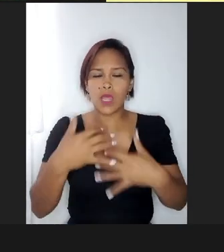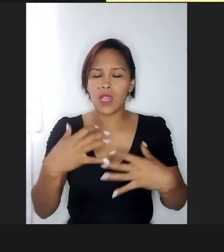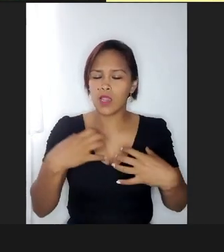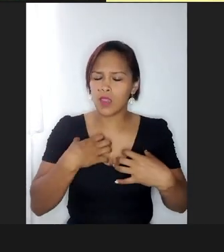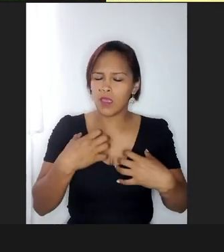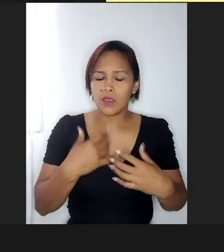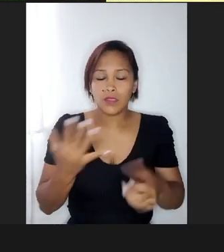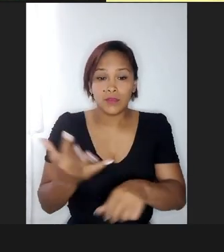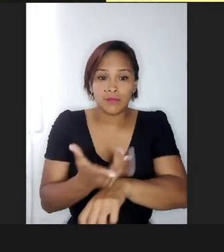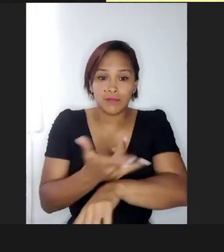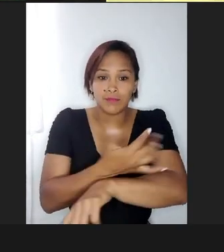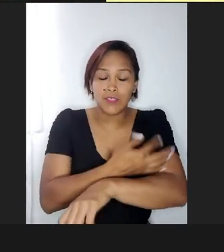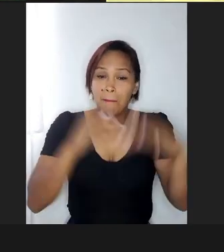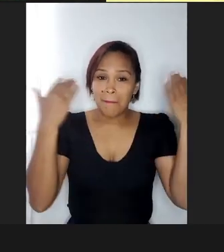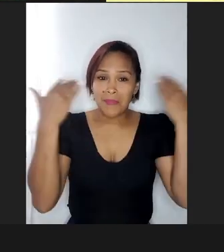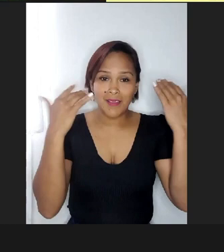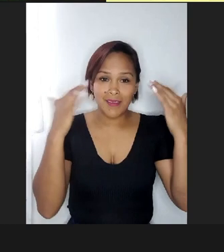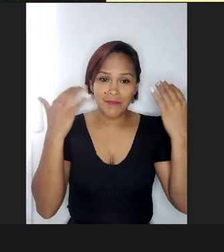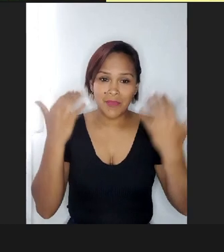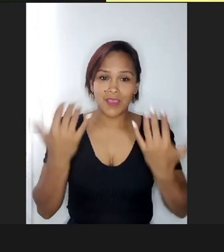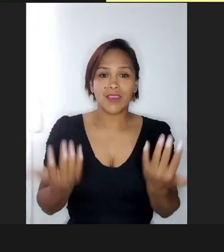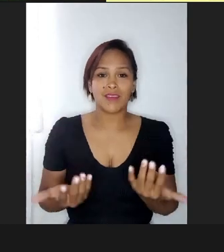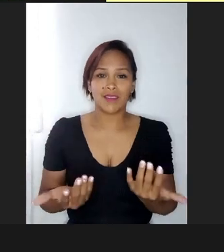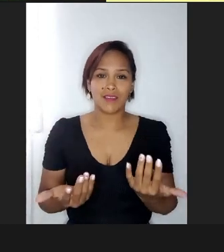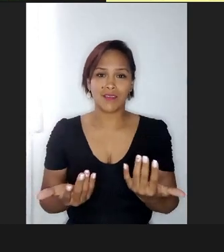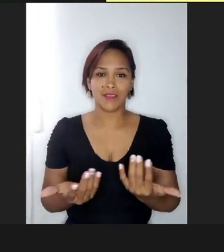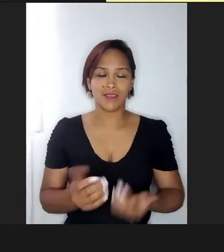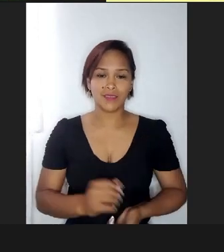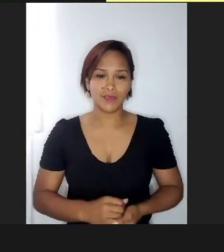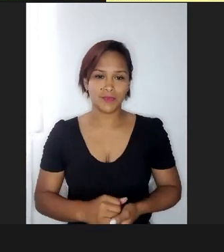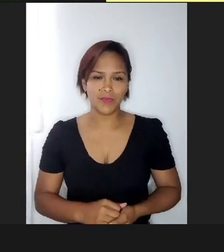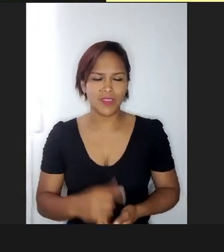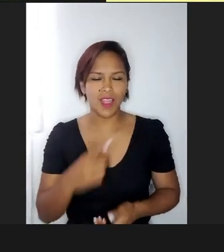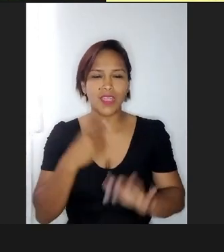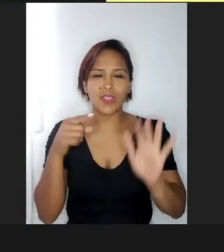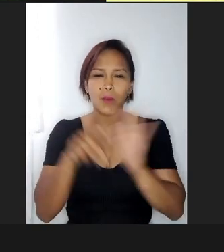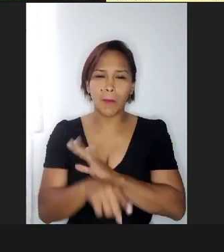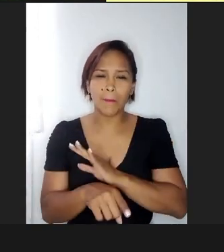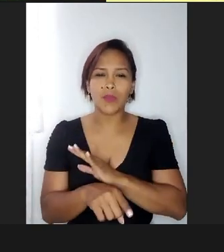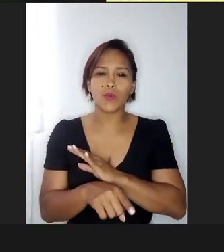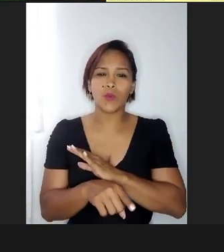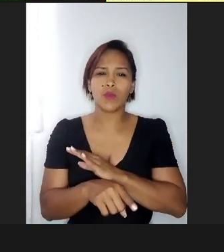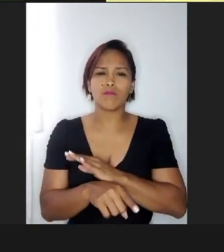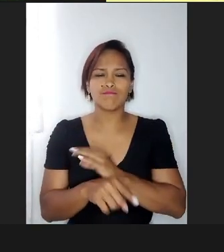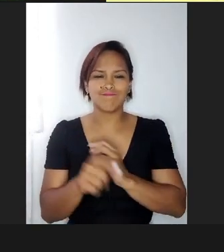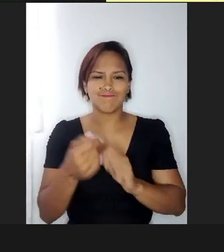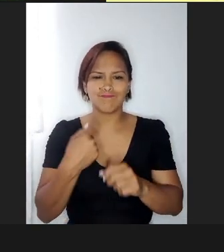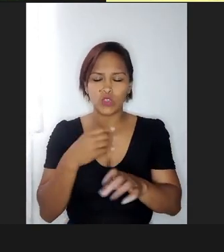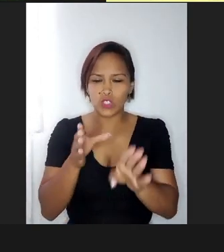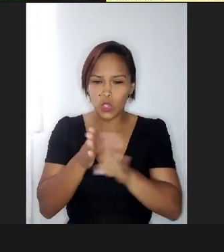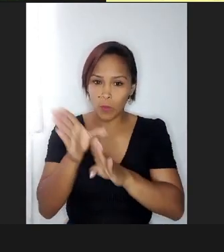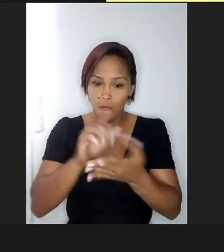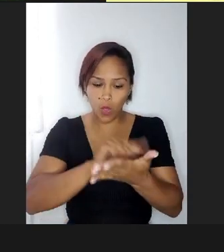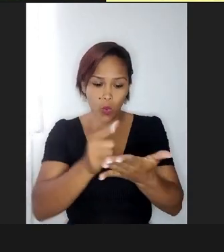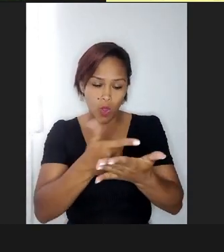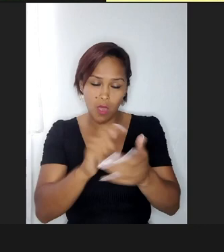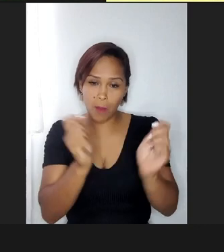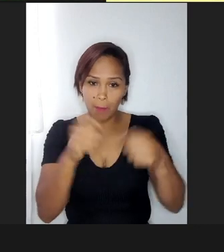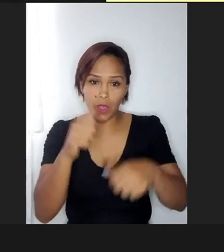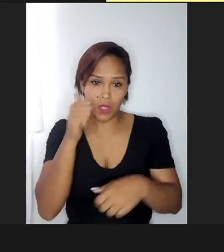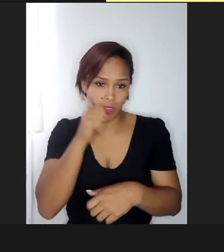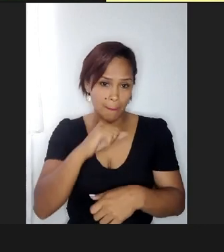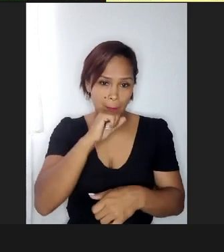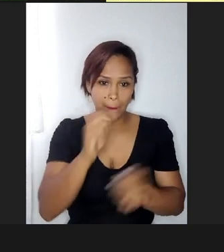emocionada, parabéns, né, aí tem uma pergunta aqui, vocês encomendam algum livro para nós, mães?